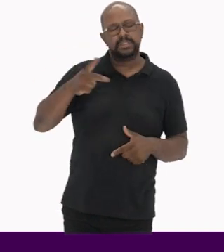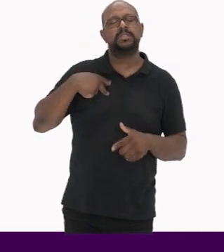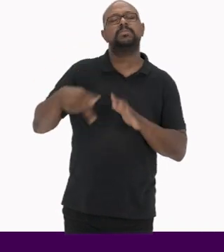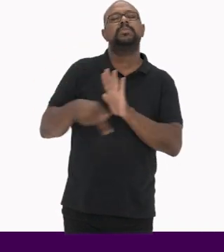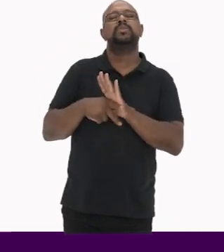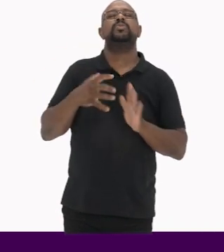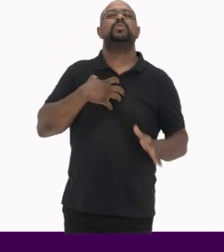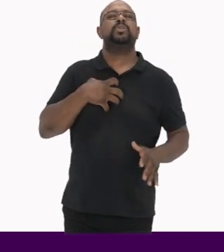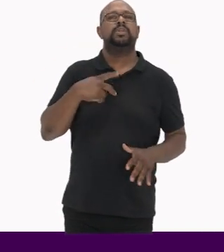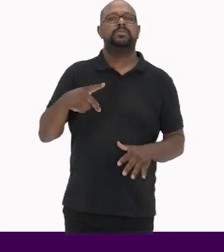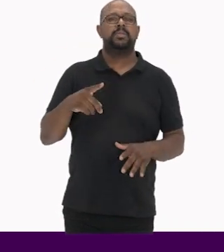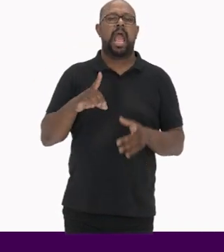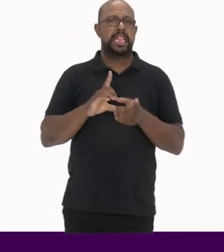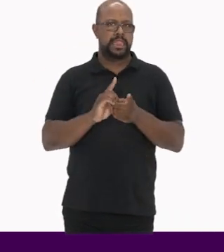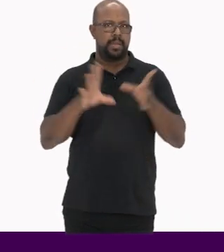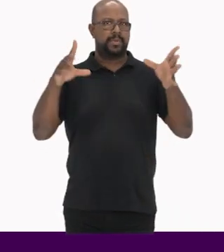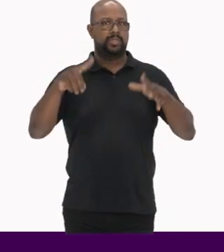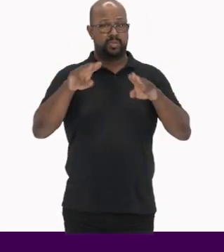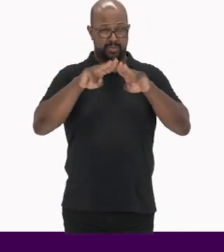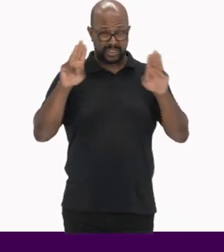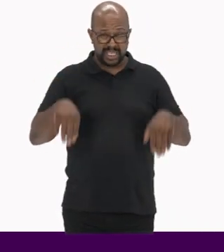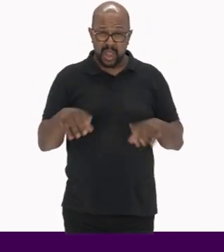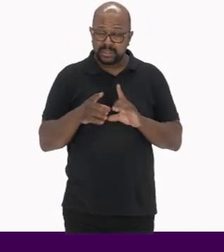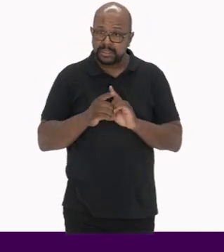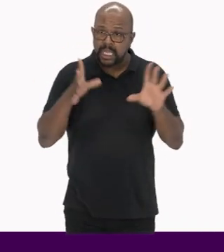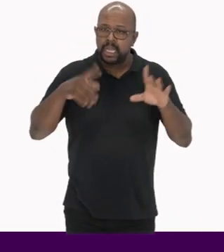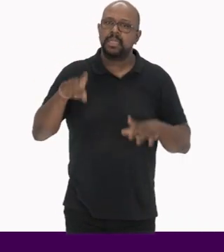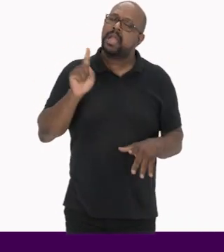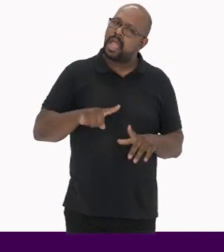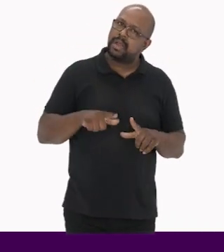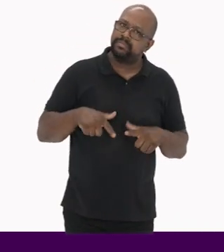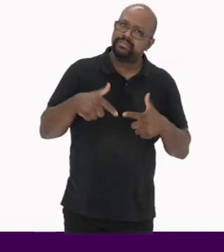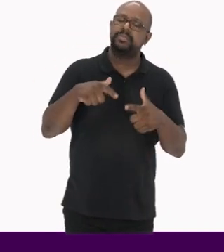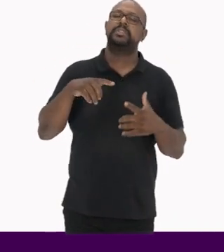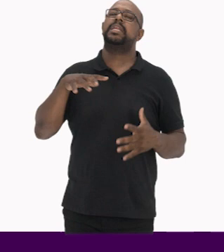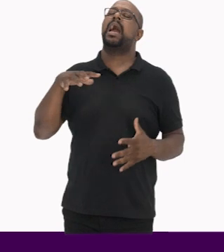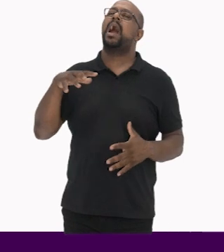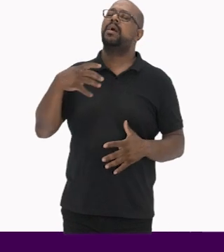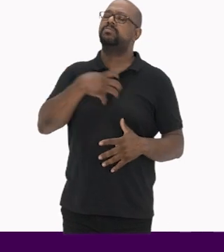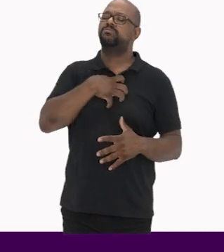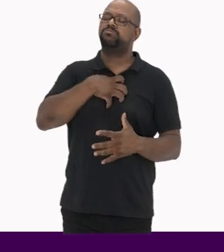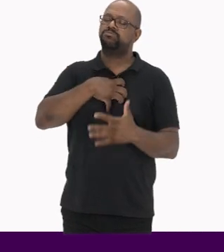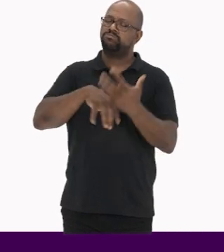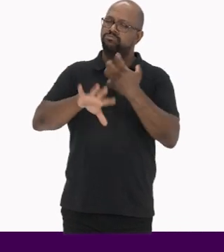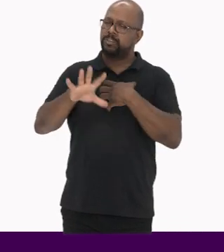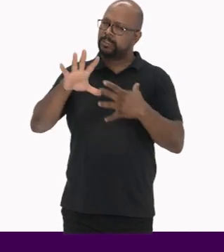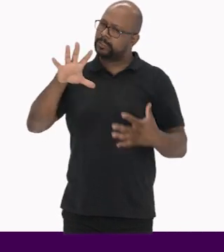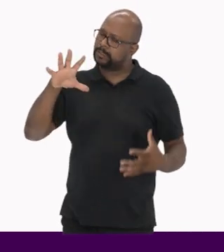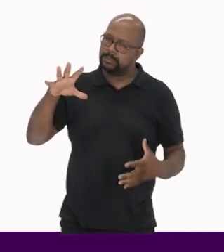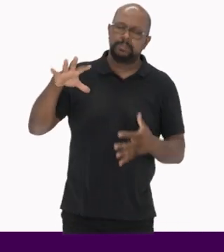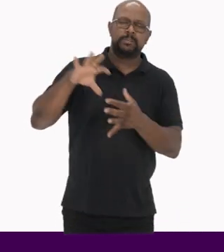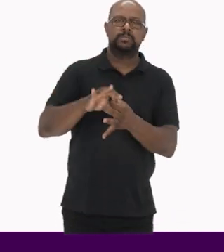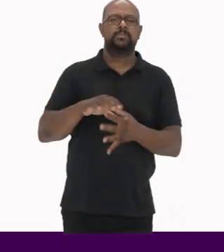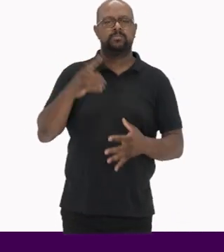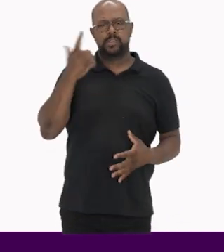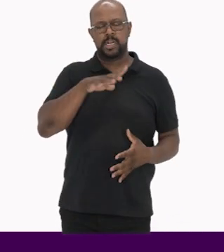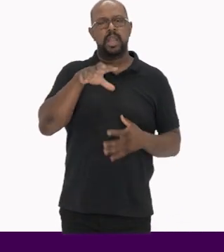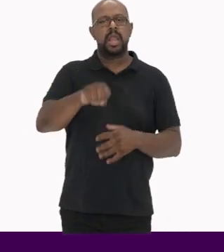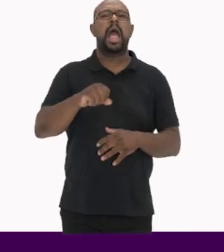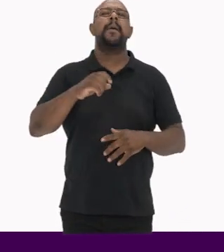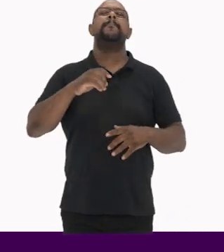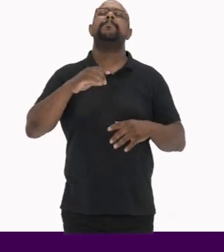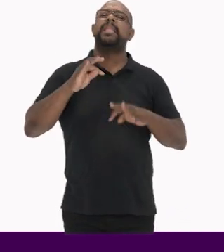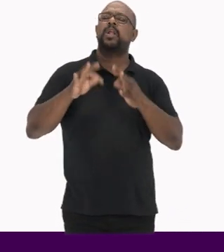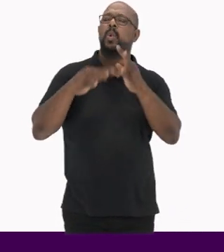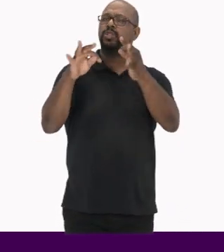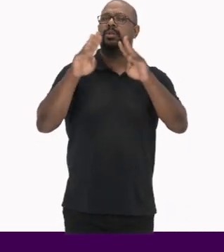próprios termos A democratização dos museus se realiza na apropriação das tecnologias museológicas Como